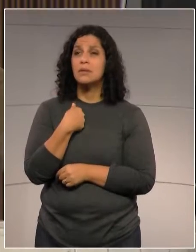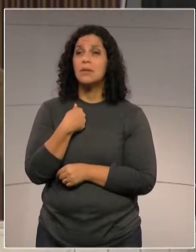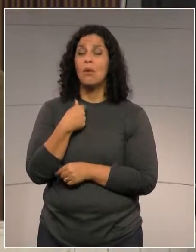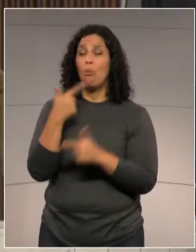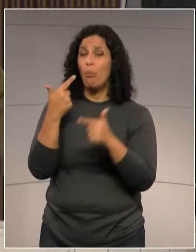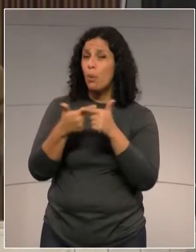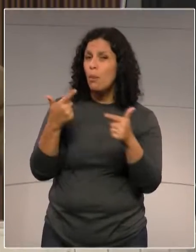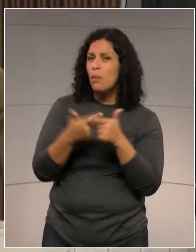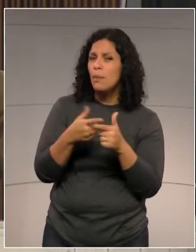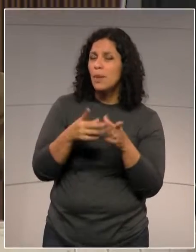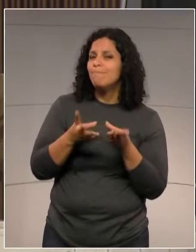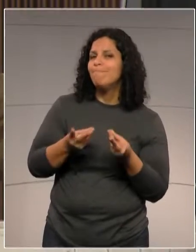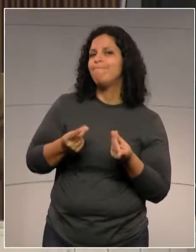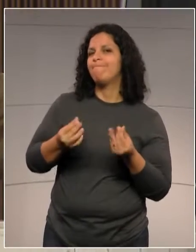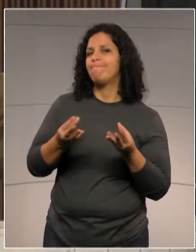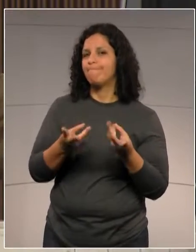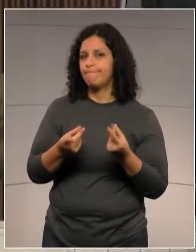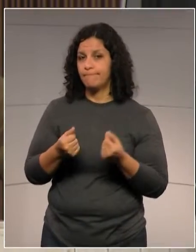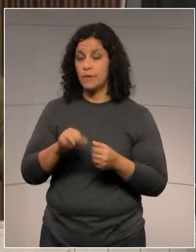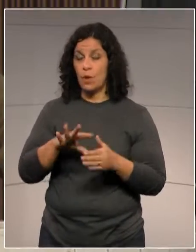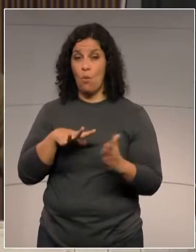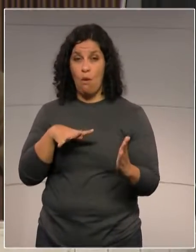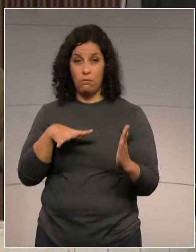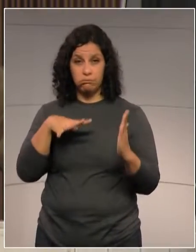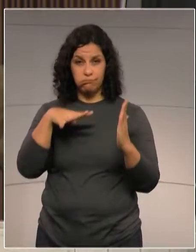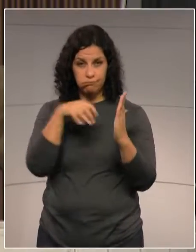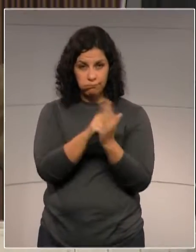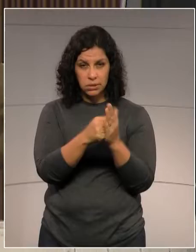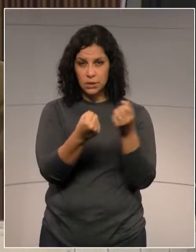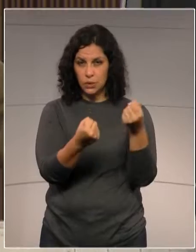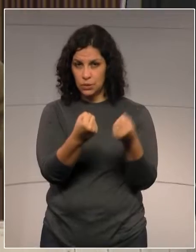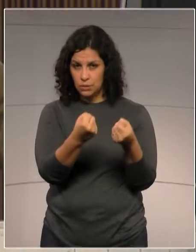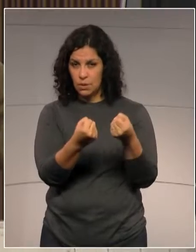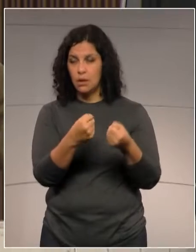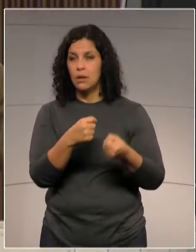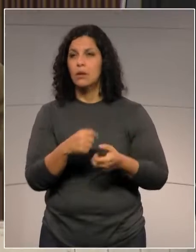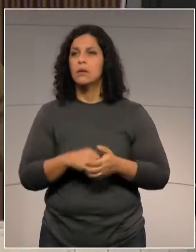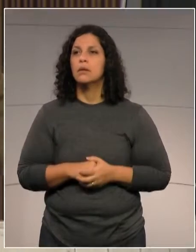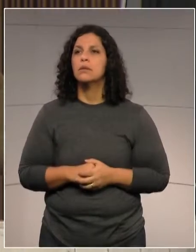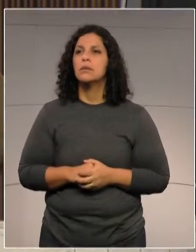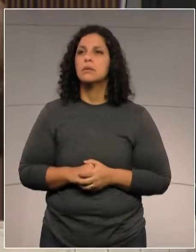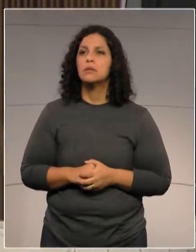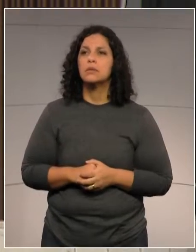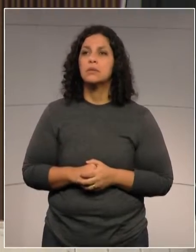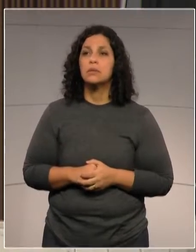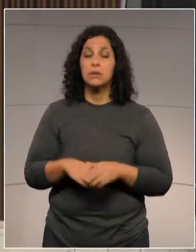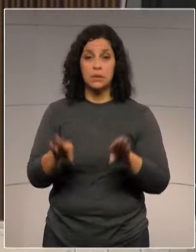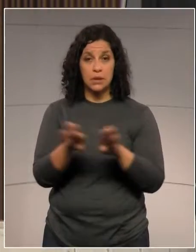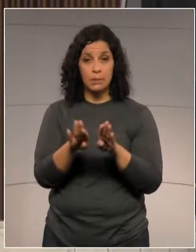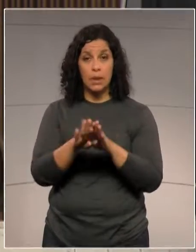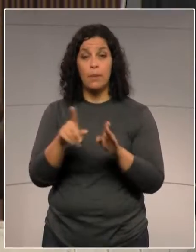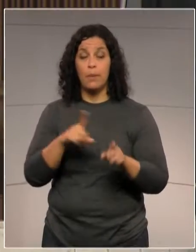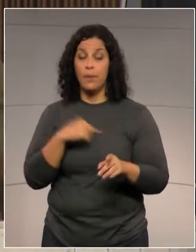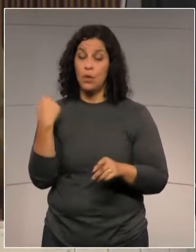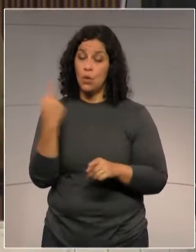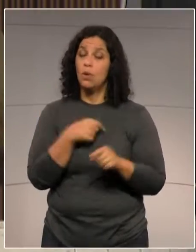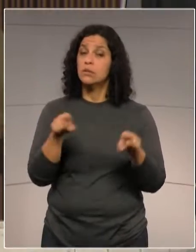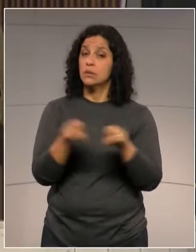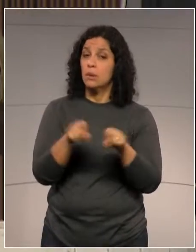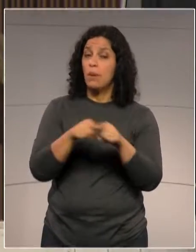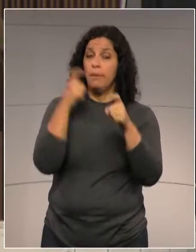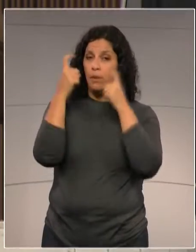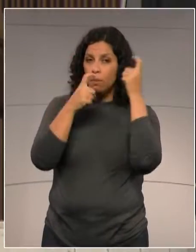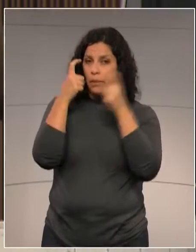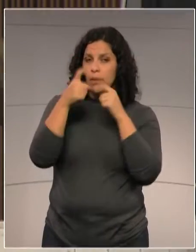delicada, acidentes de trânsito, que aliás também são fruto da nossa preocupação, as nossas